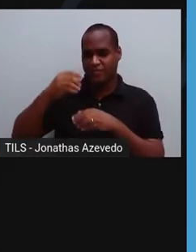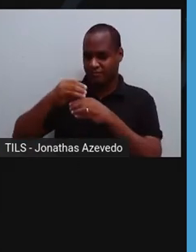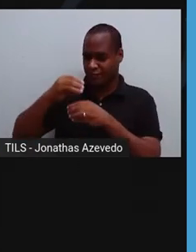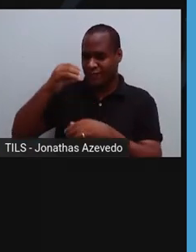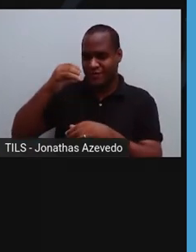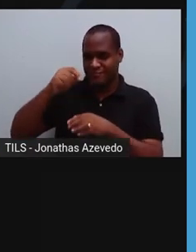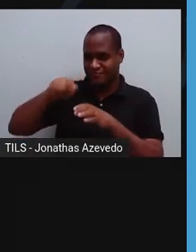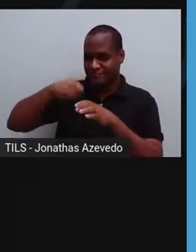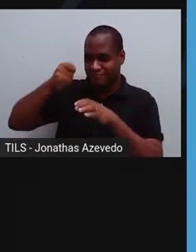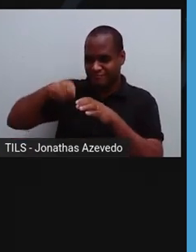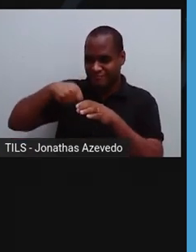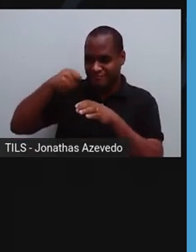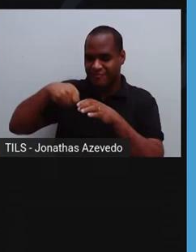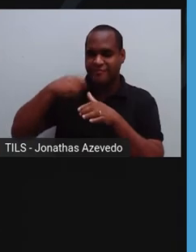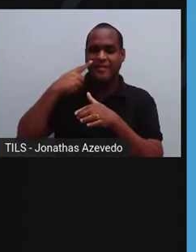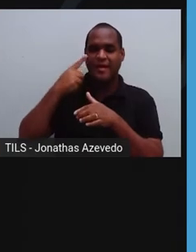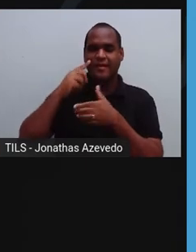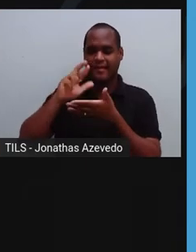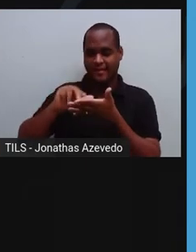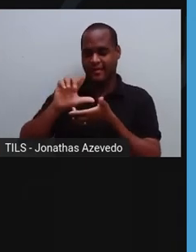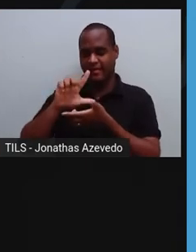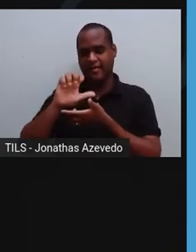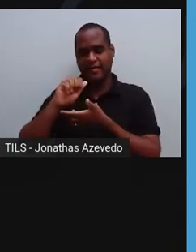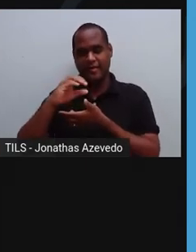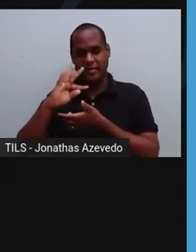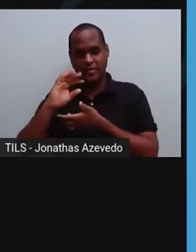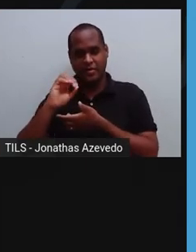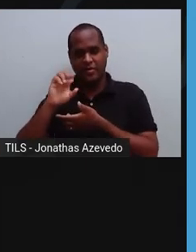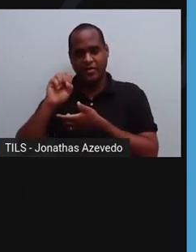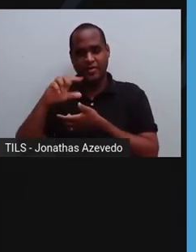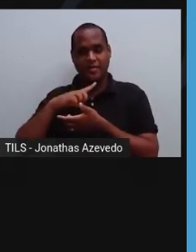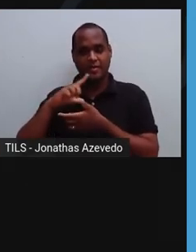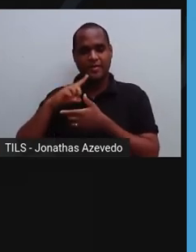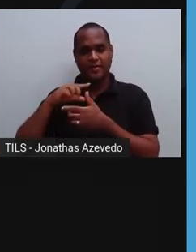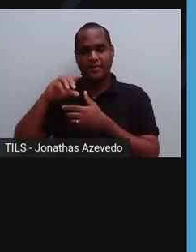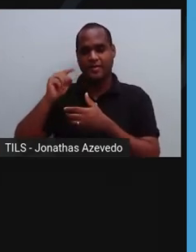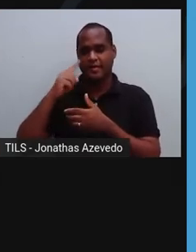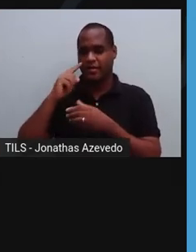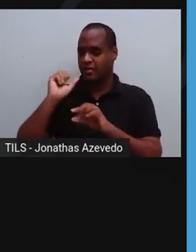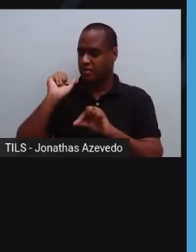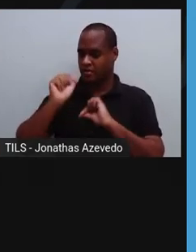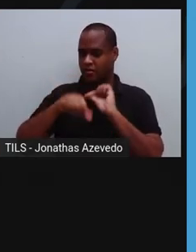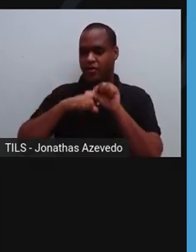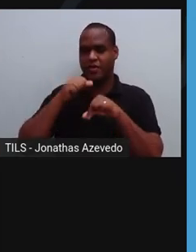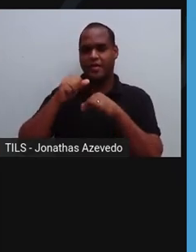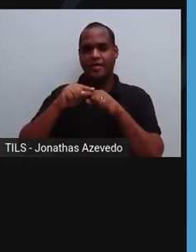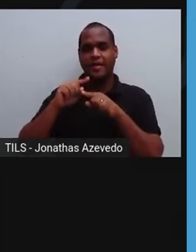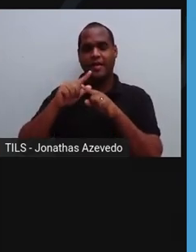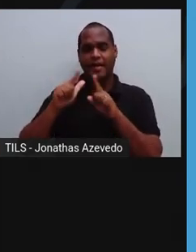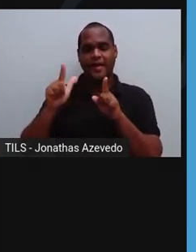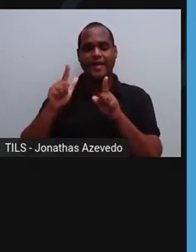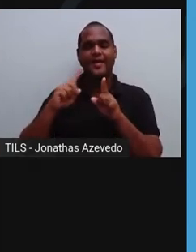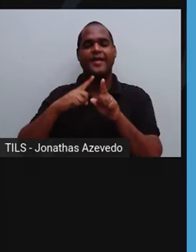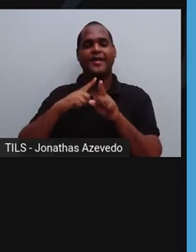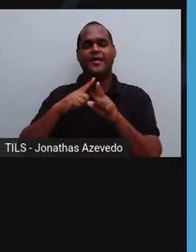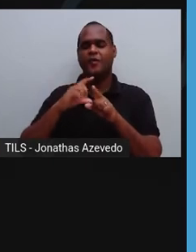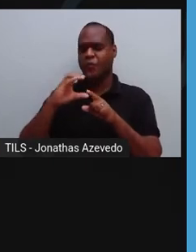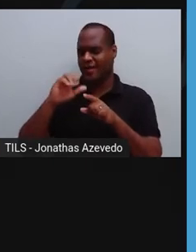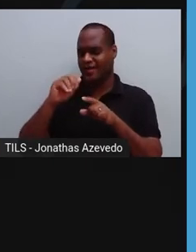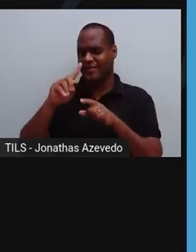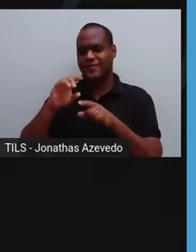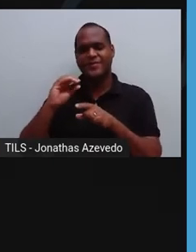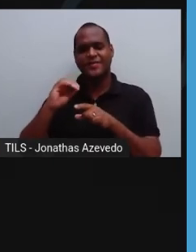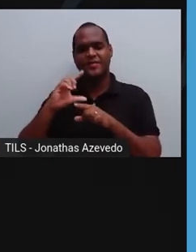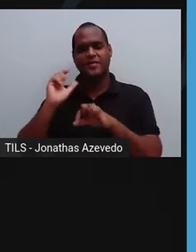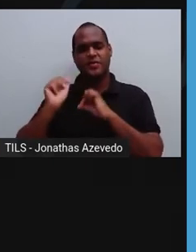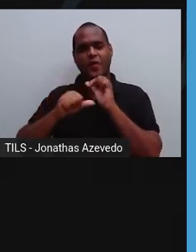lactobacilos pegam a lactose, que é o açúcar do leite, e a transformam em ácido lático. O é que esse ácido lático vai fazer?